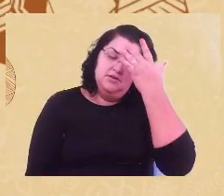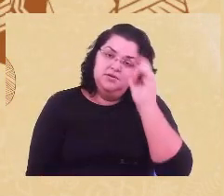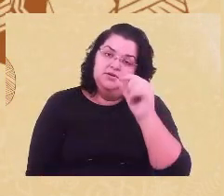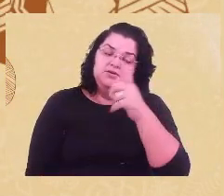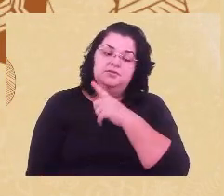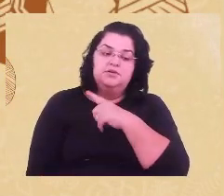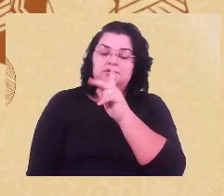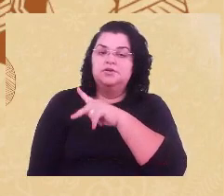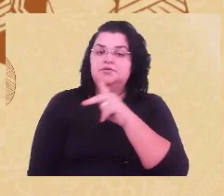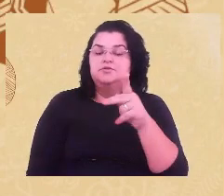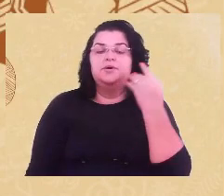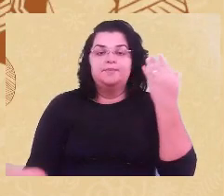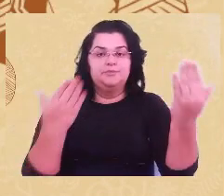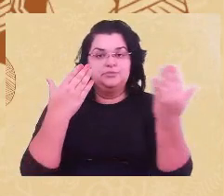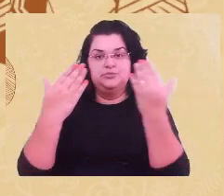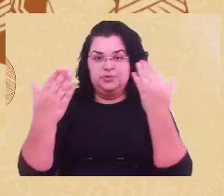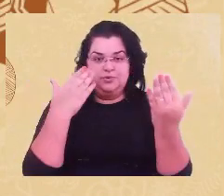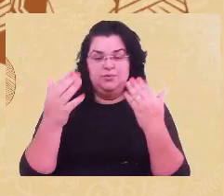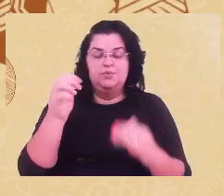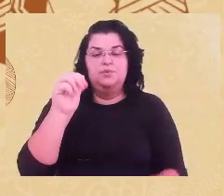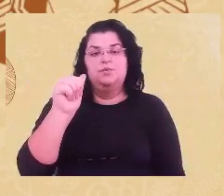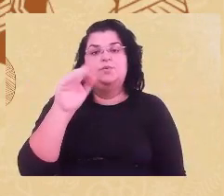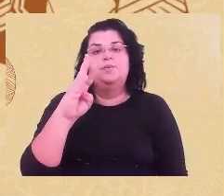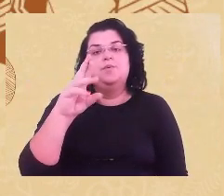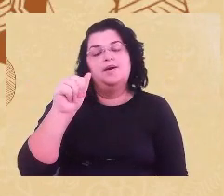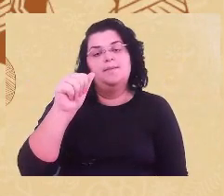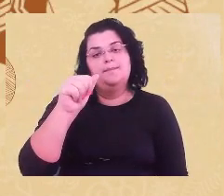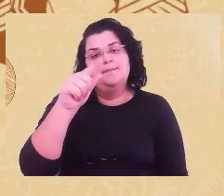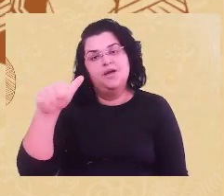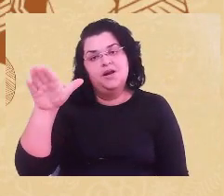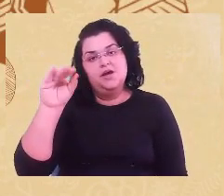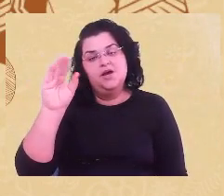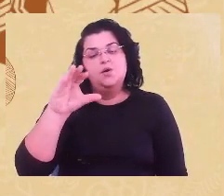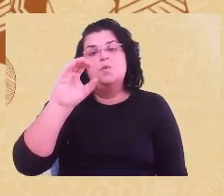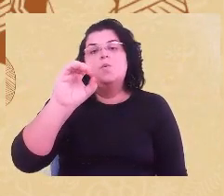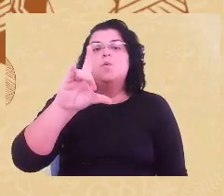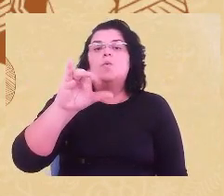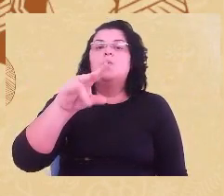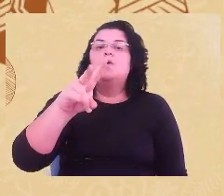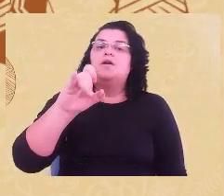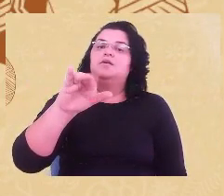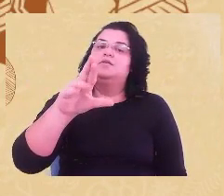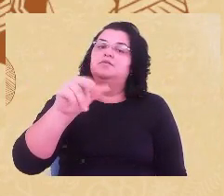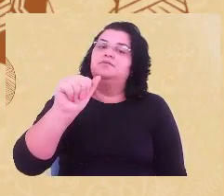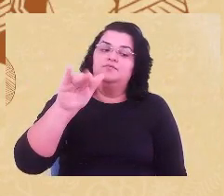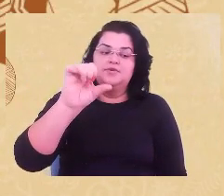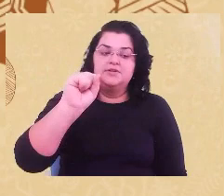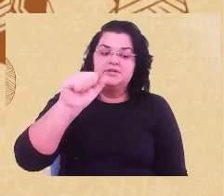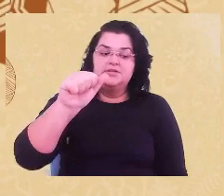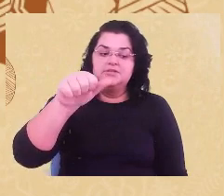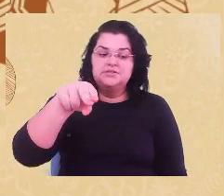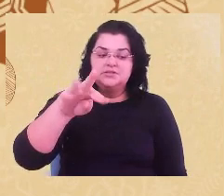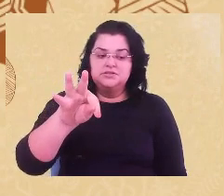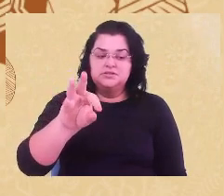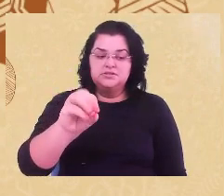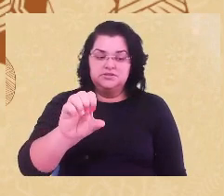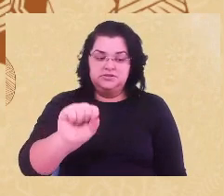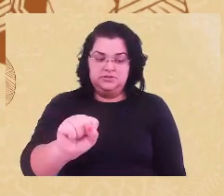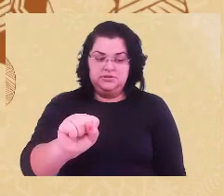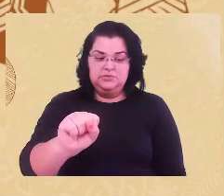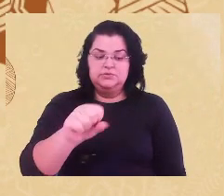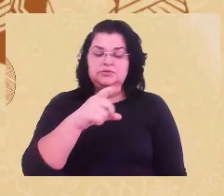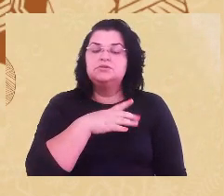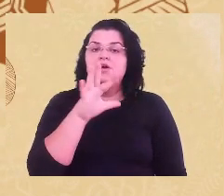psicólogo, Abraão de Oliveira Santos, que tem uma afirmação importante. Abraão tem